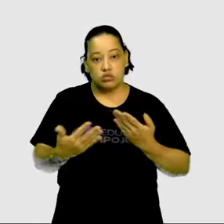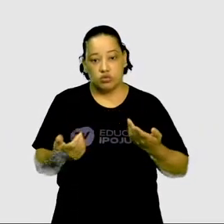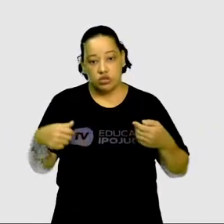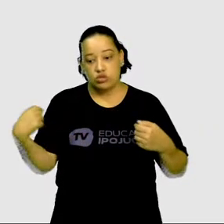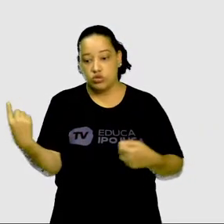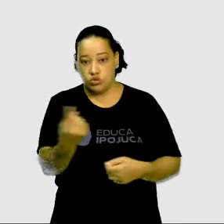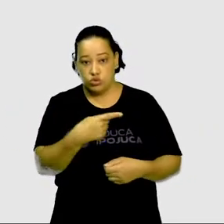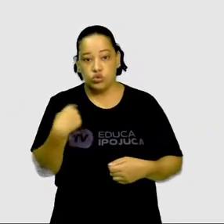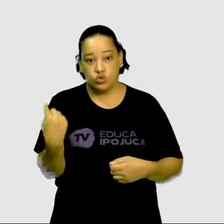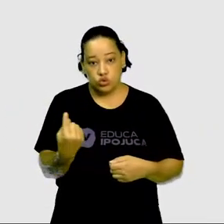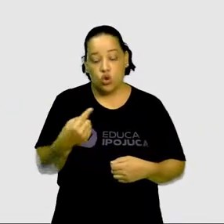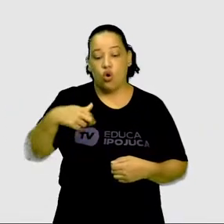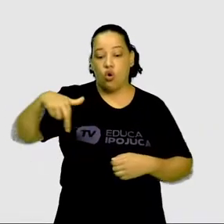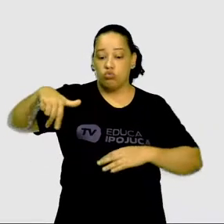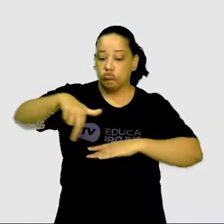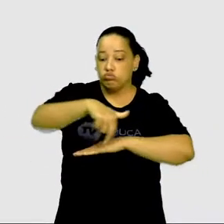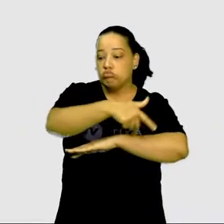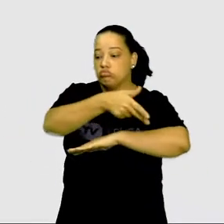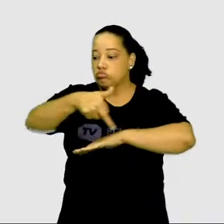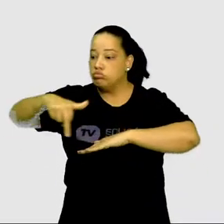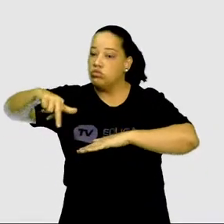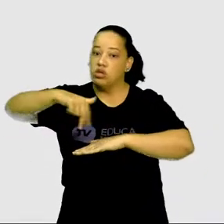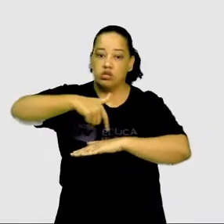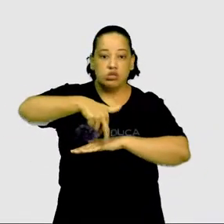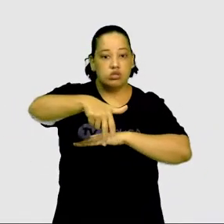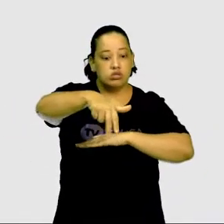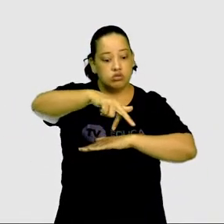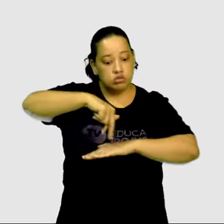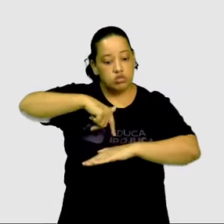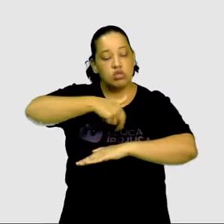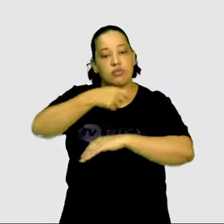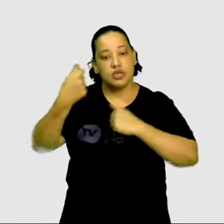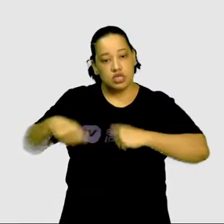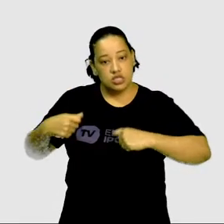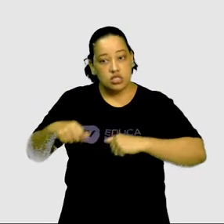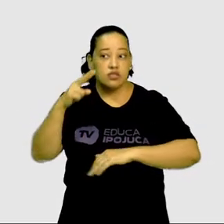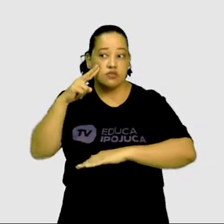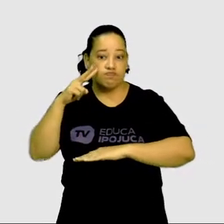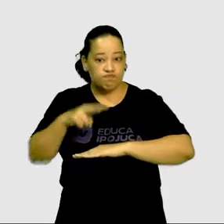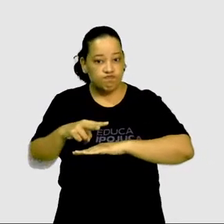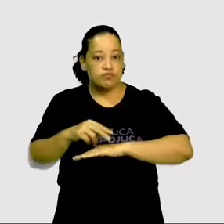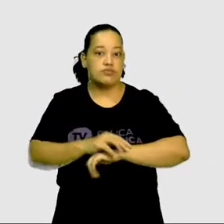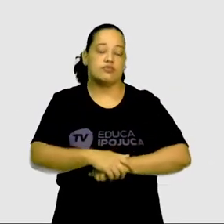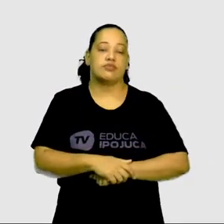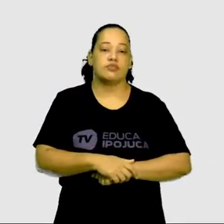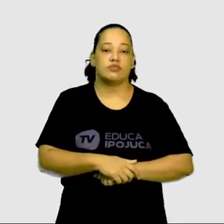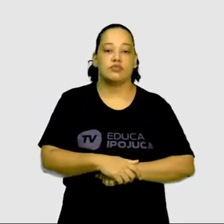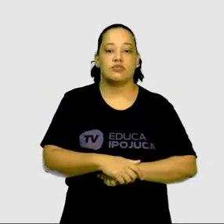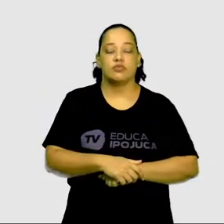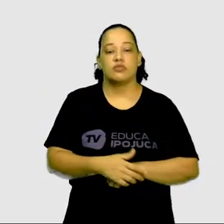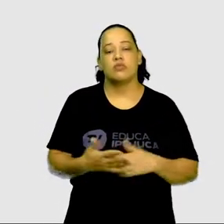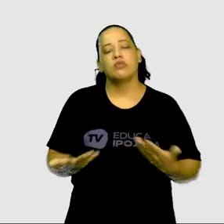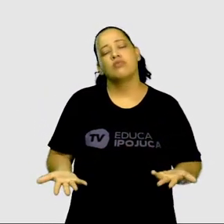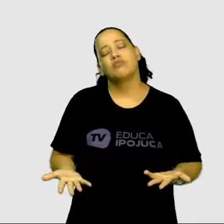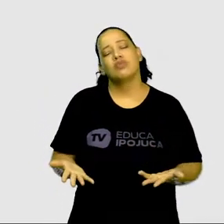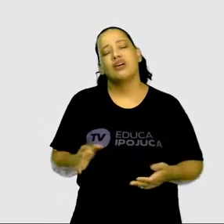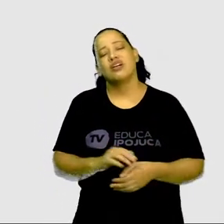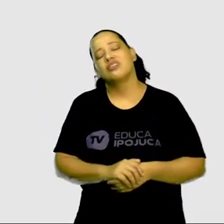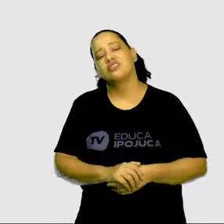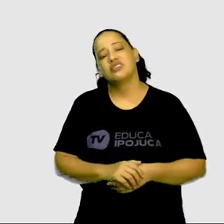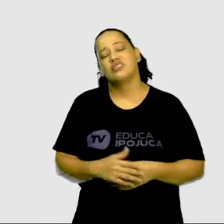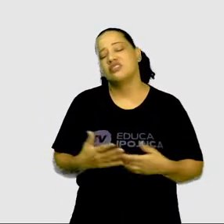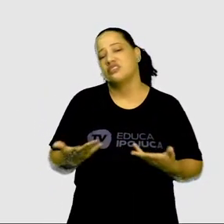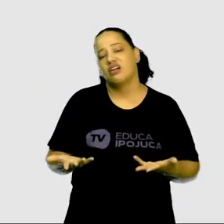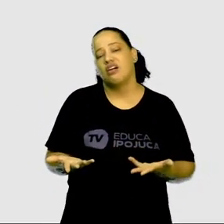deslocando de um lugar para outro na rua. Mas, tia Gil, e